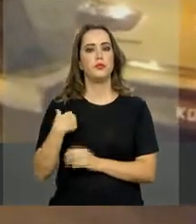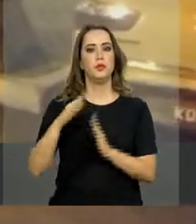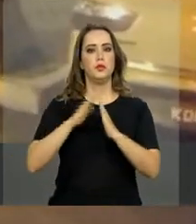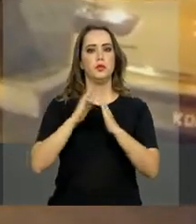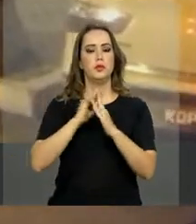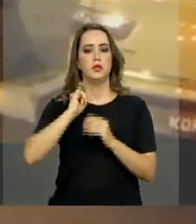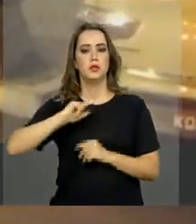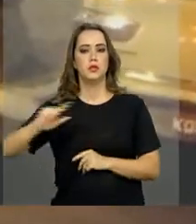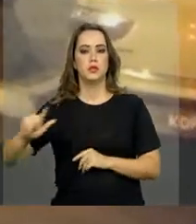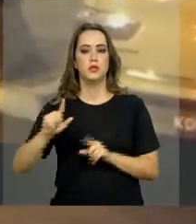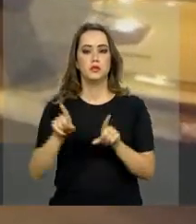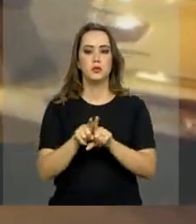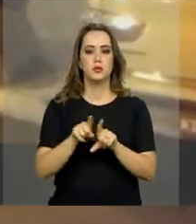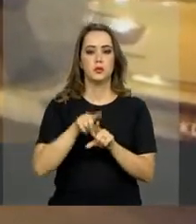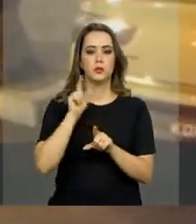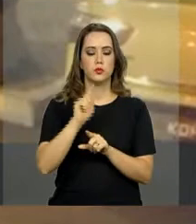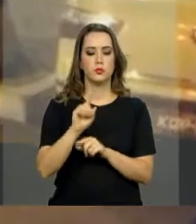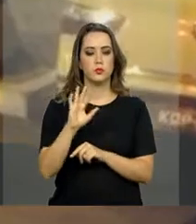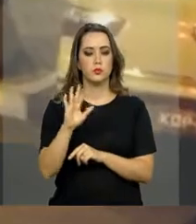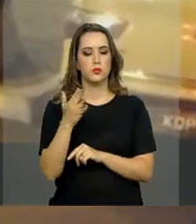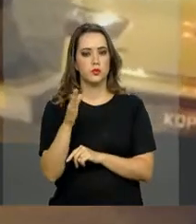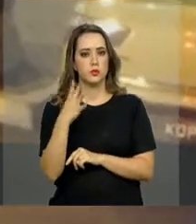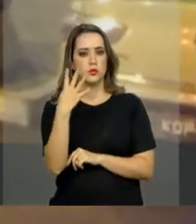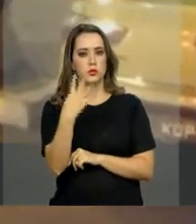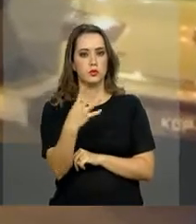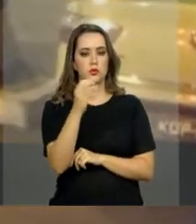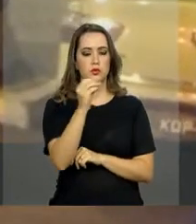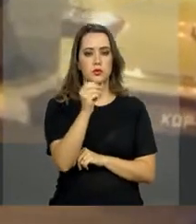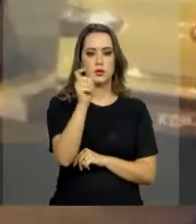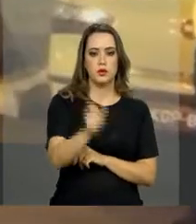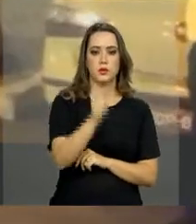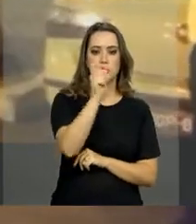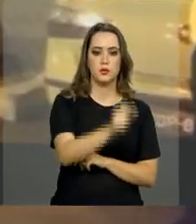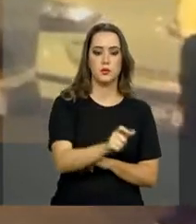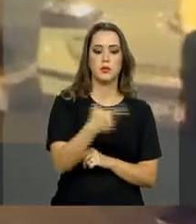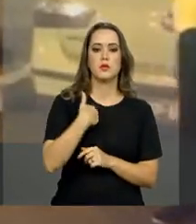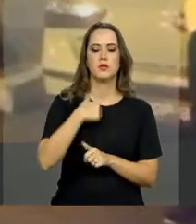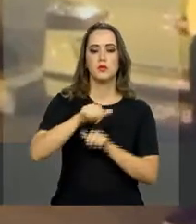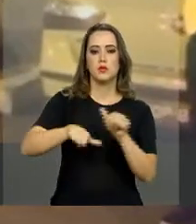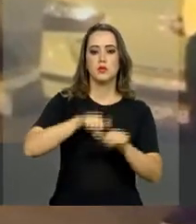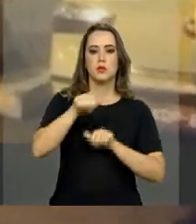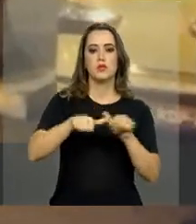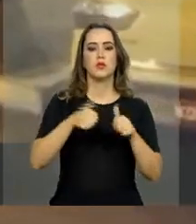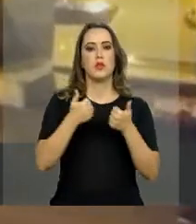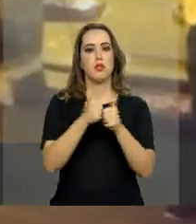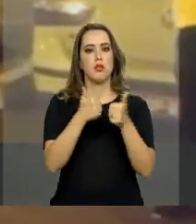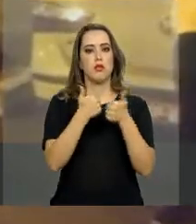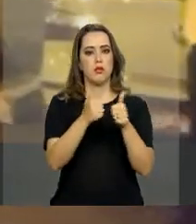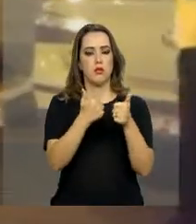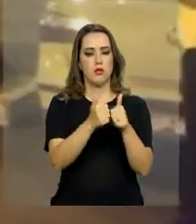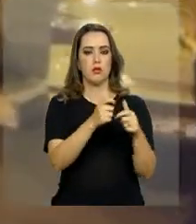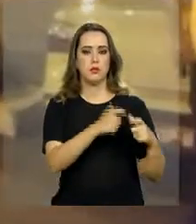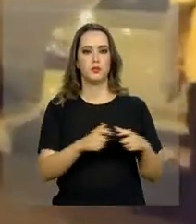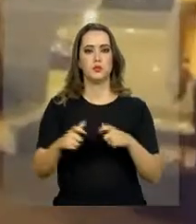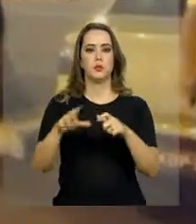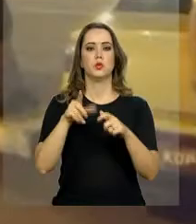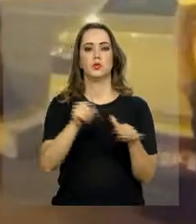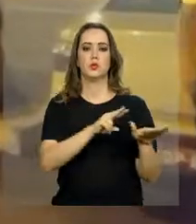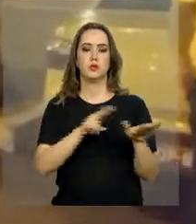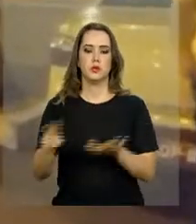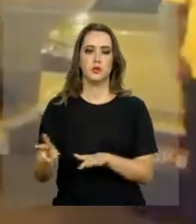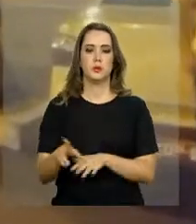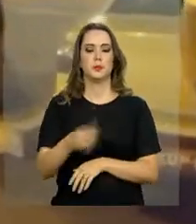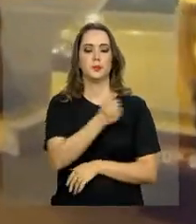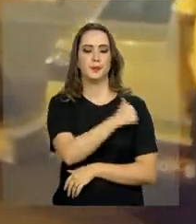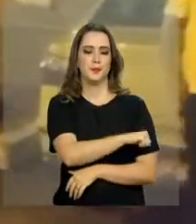Presidência da República, cerca de 400 pessoas devem ser transportadas a cada semana. Do Rio de